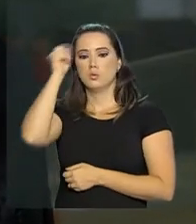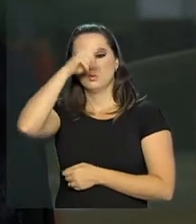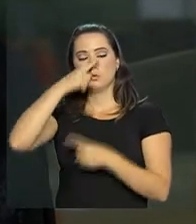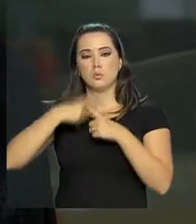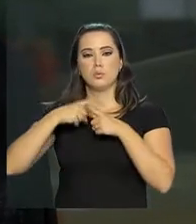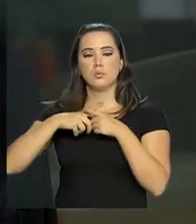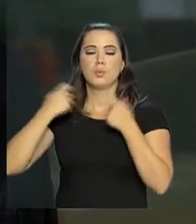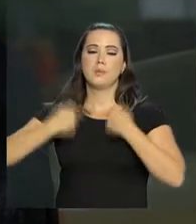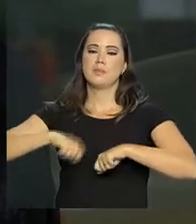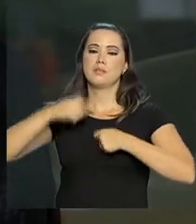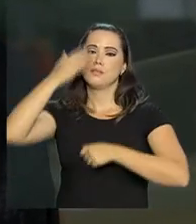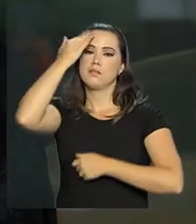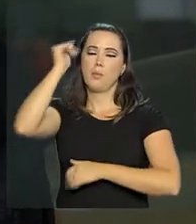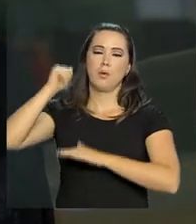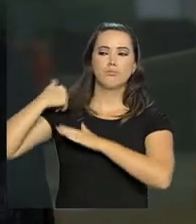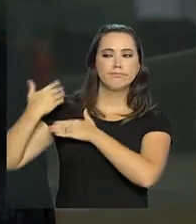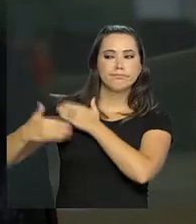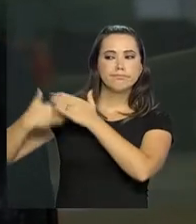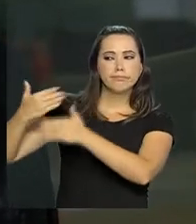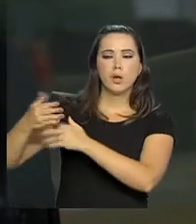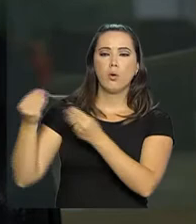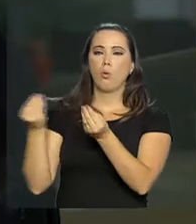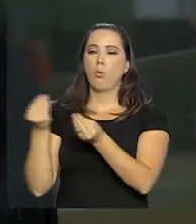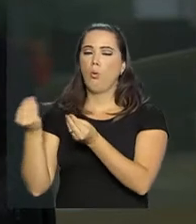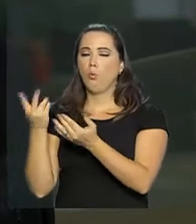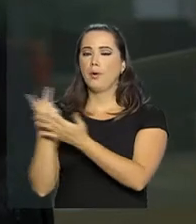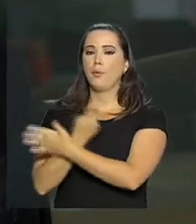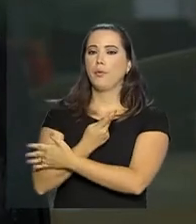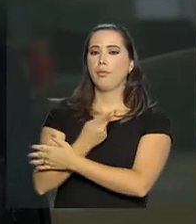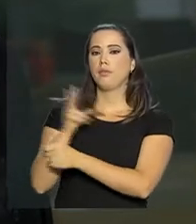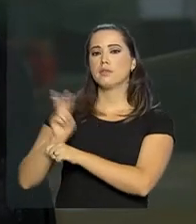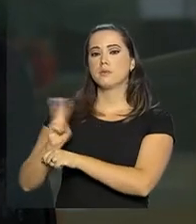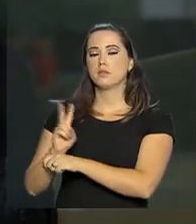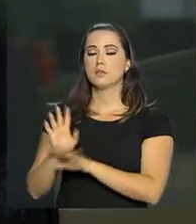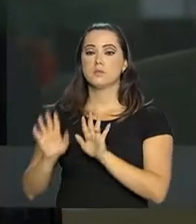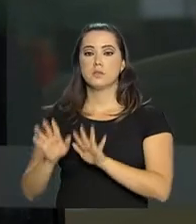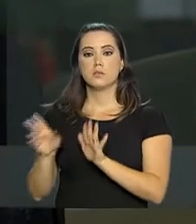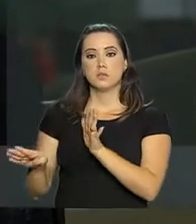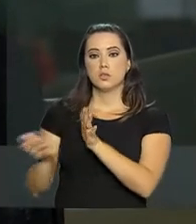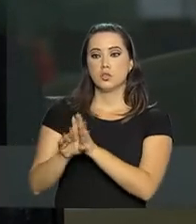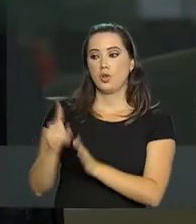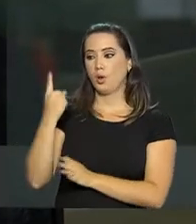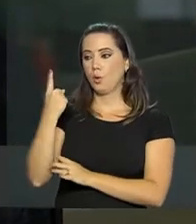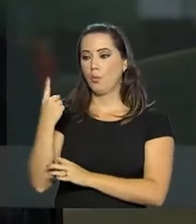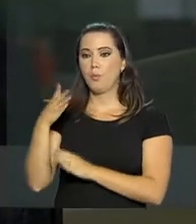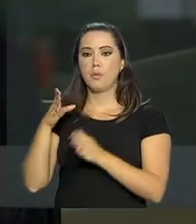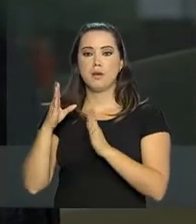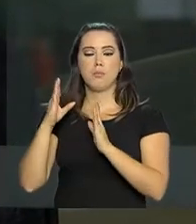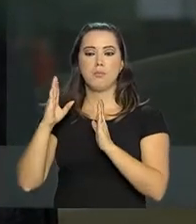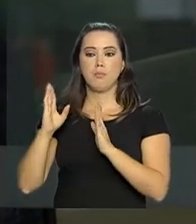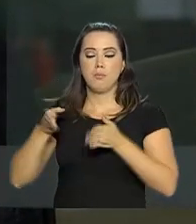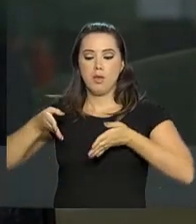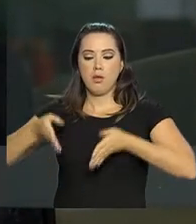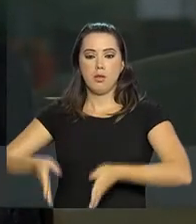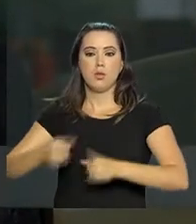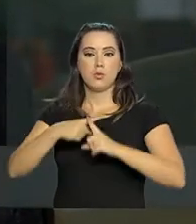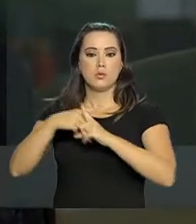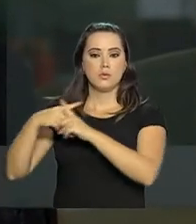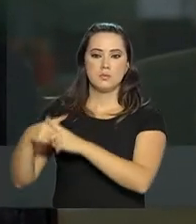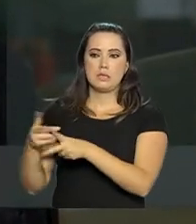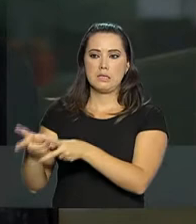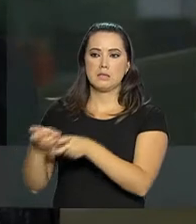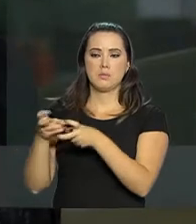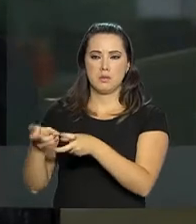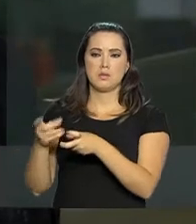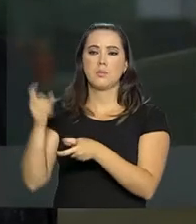porque a gente depende do transcorrer da fiscalização. Se você chega num primeiro cemitério e identifica uma situação muito complexa, talvez